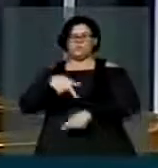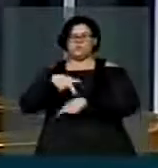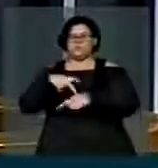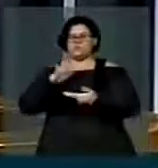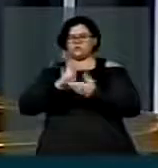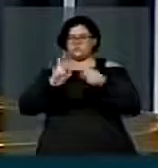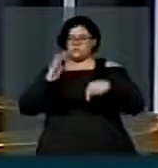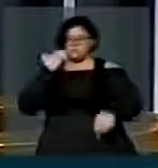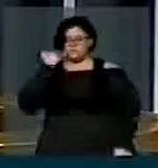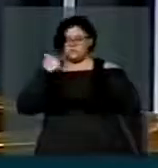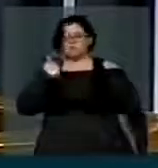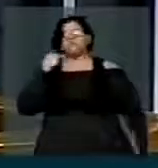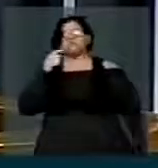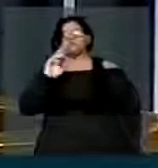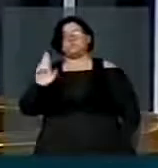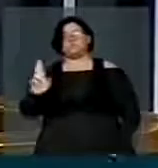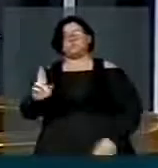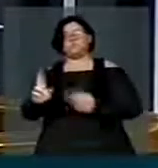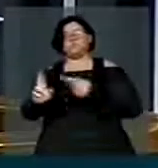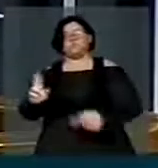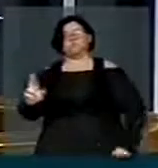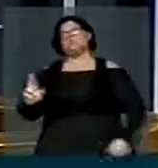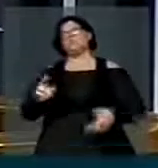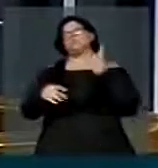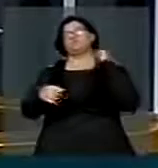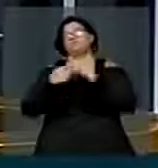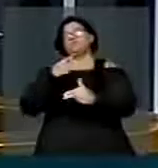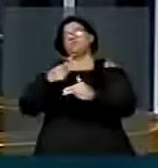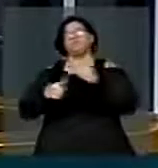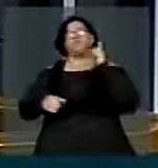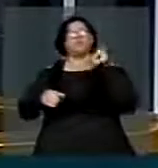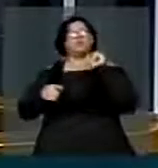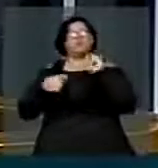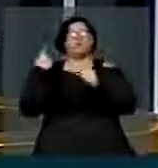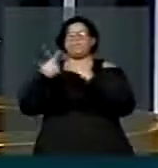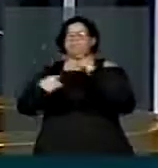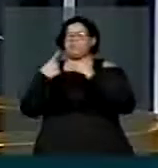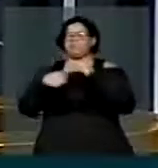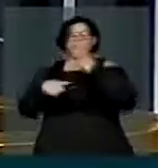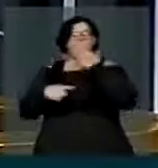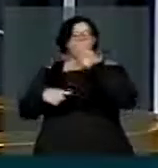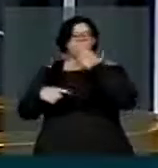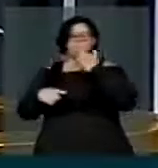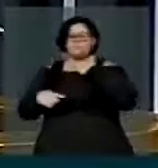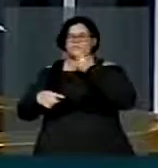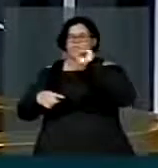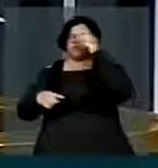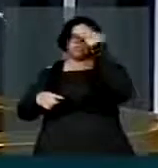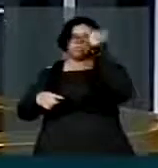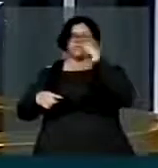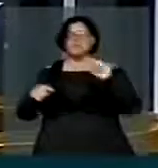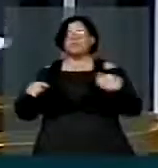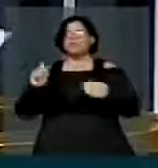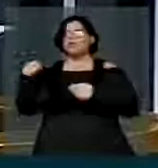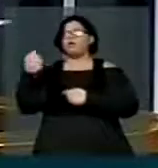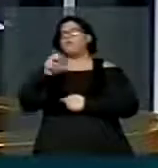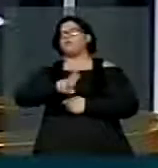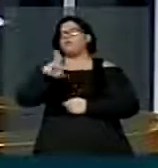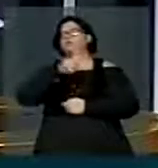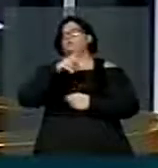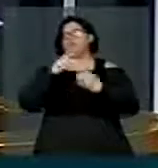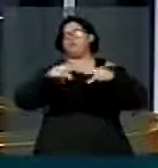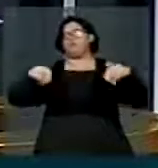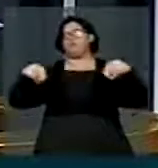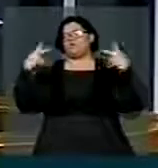senhor presidente? Impedir que os índios decidam sobre o uso das terras da União que ocupam, mesmo sob a alegação